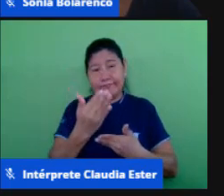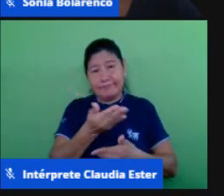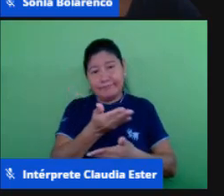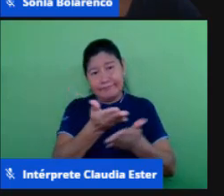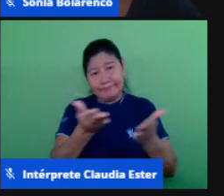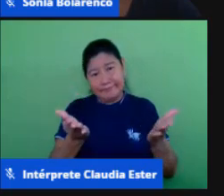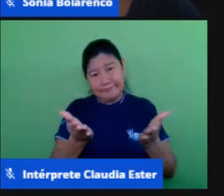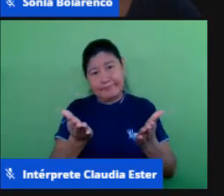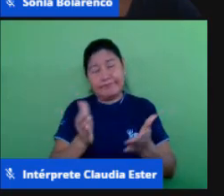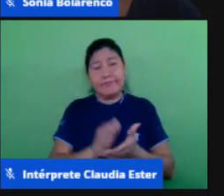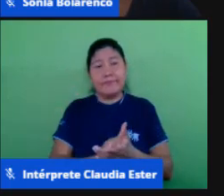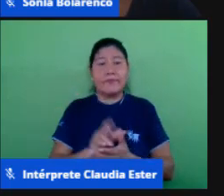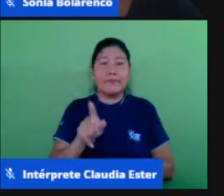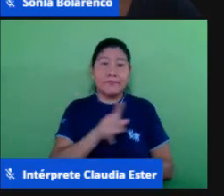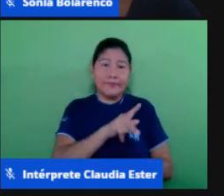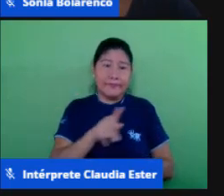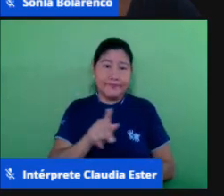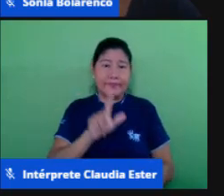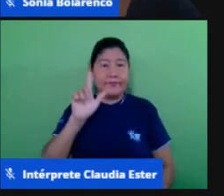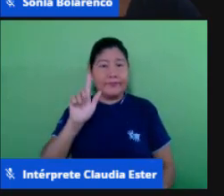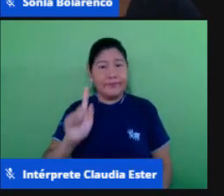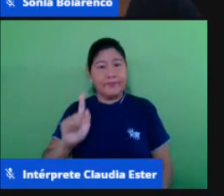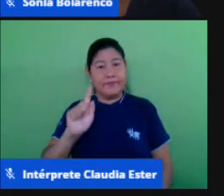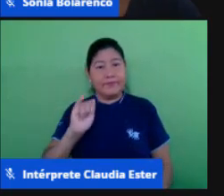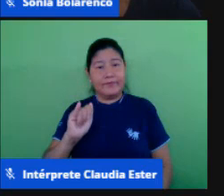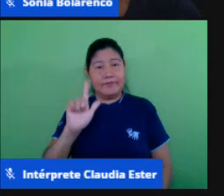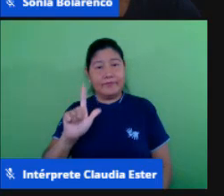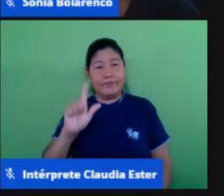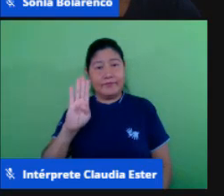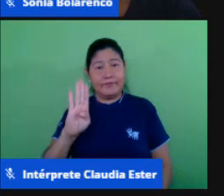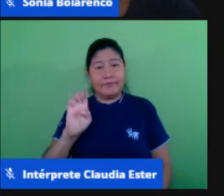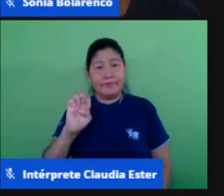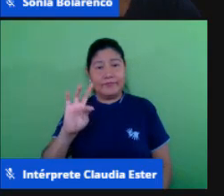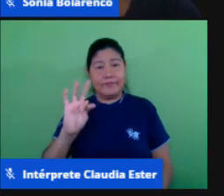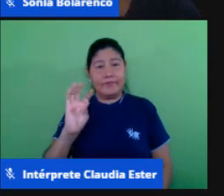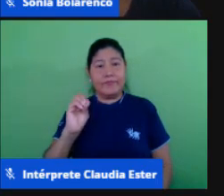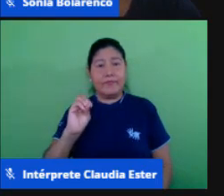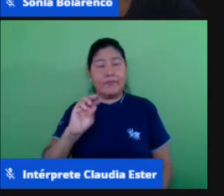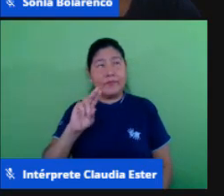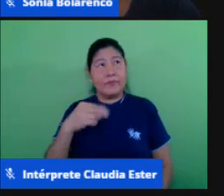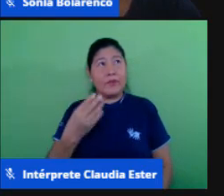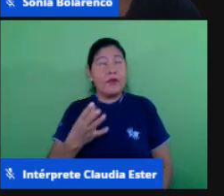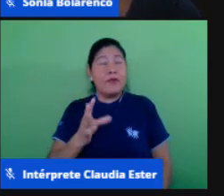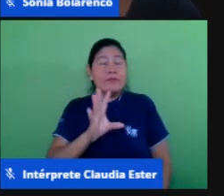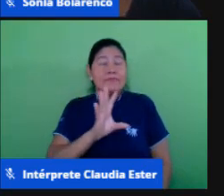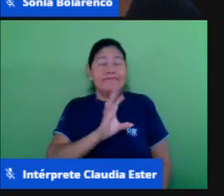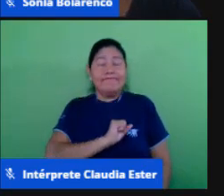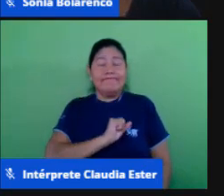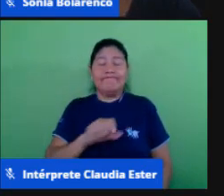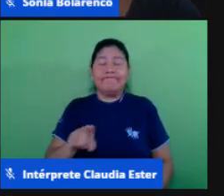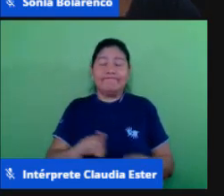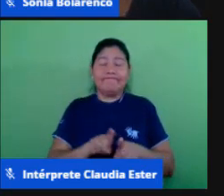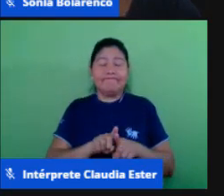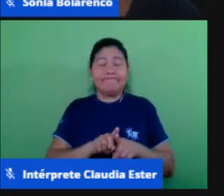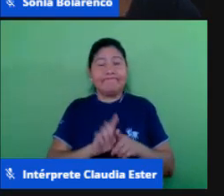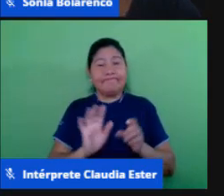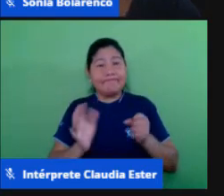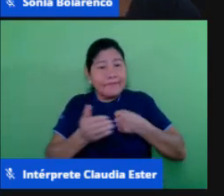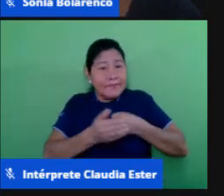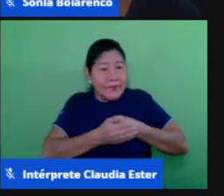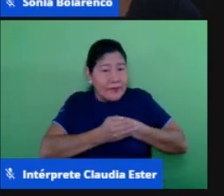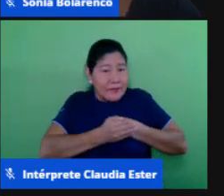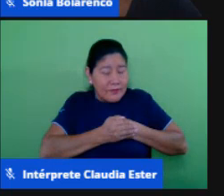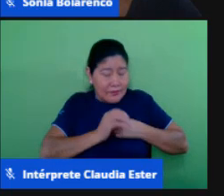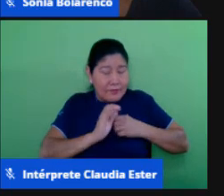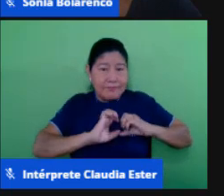registrado o nosso agradecimento e o nosso amor, enquanto equipe, enquanto amigos. O quarto ano está,